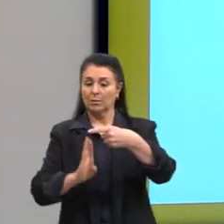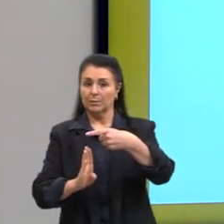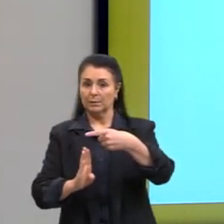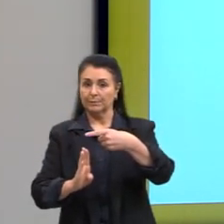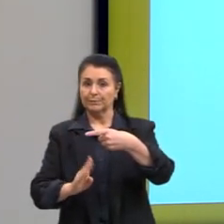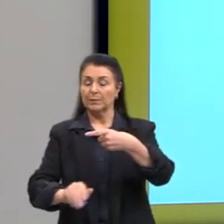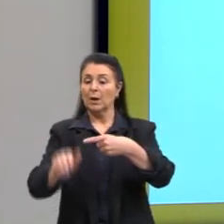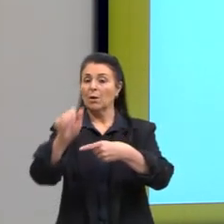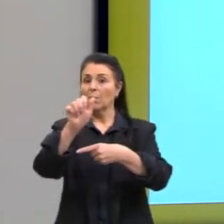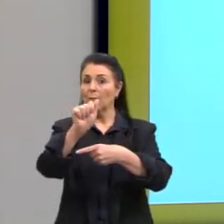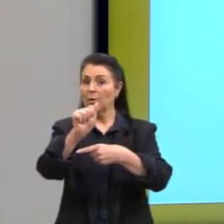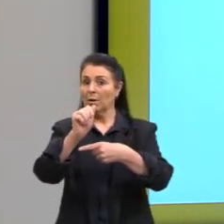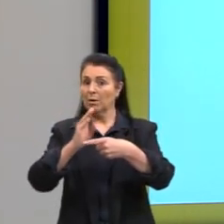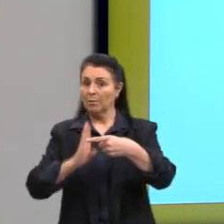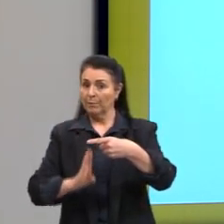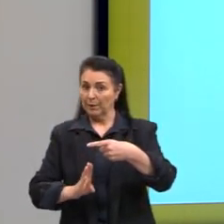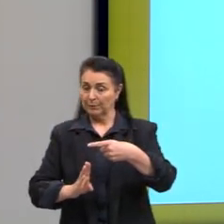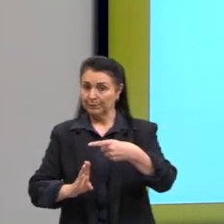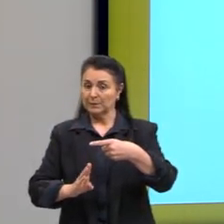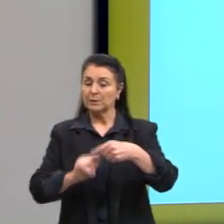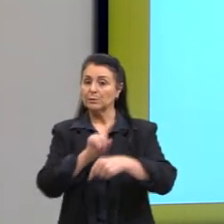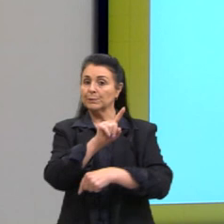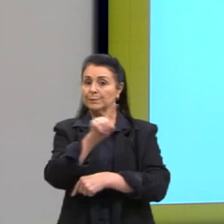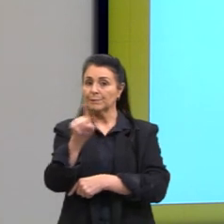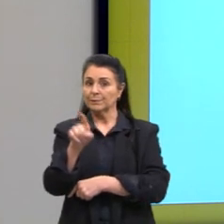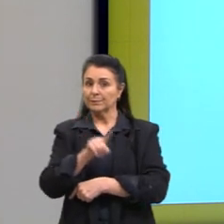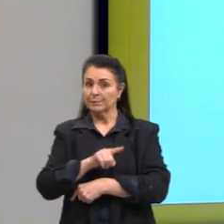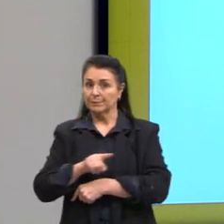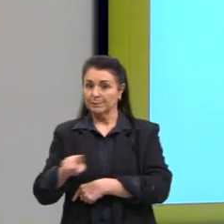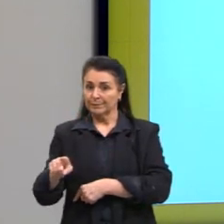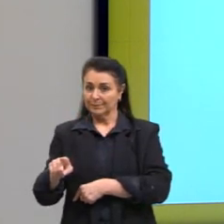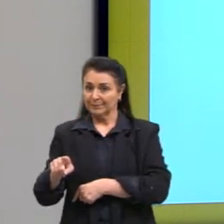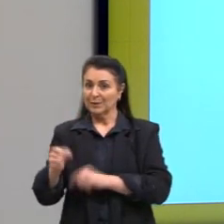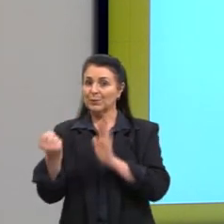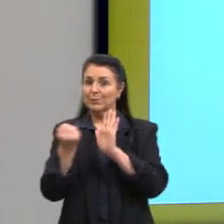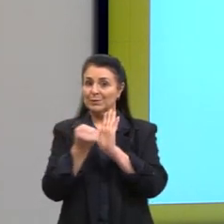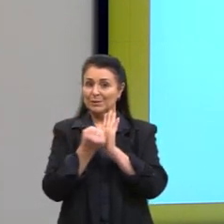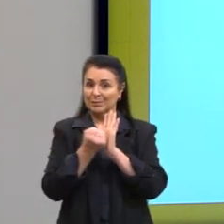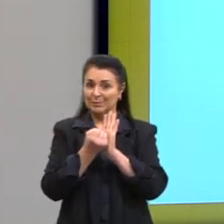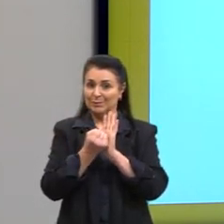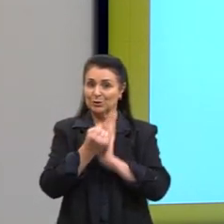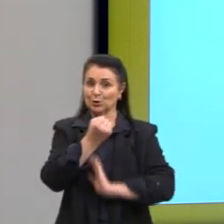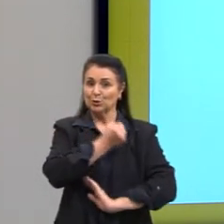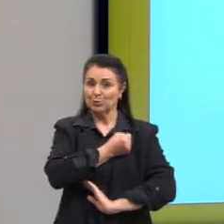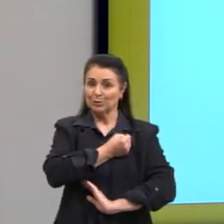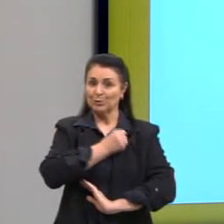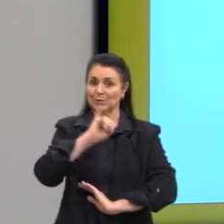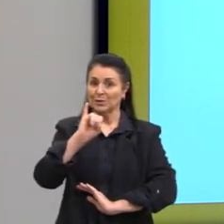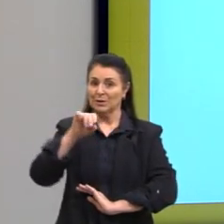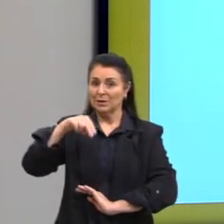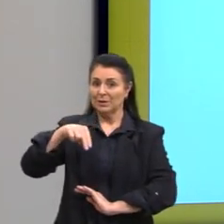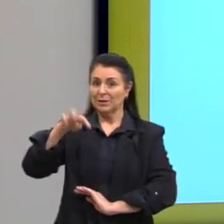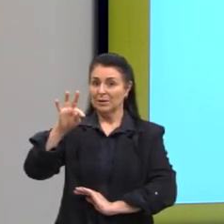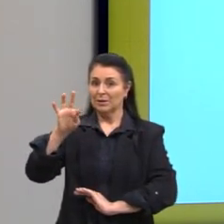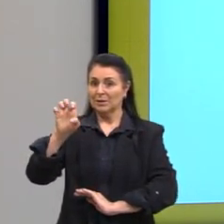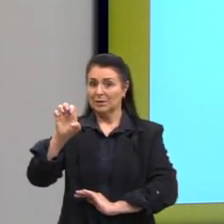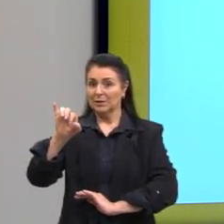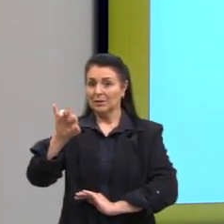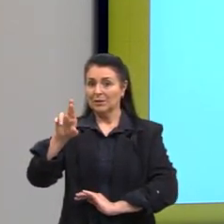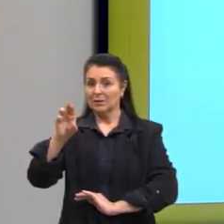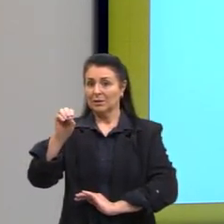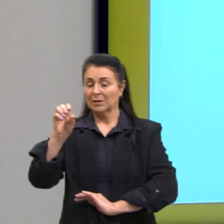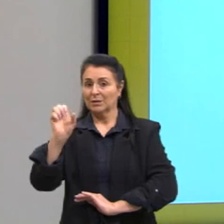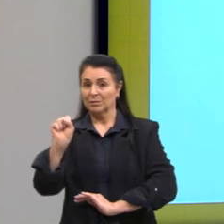como B são números inteiros. E aqui, esse símbolo é de números inteiros. No entanto, esse